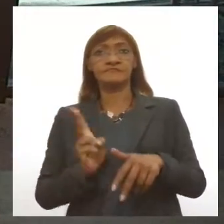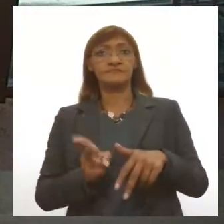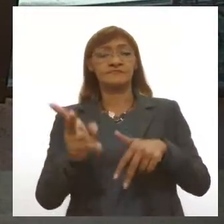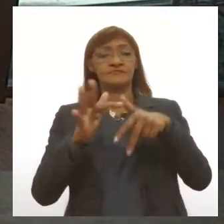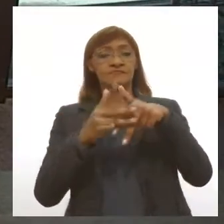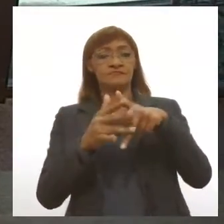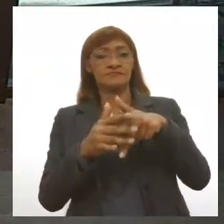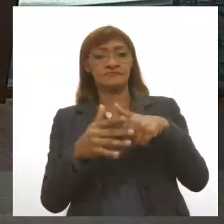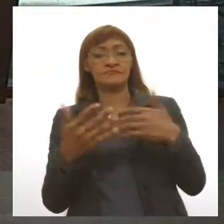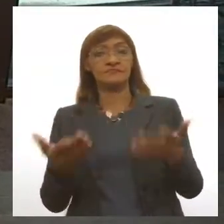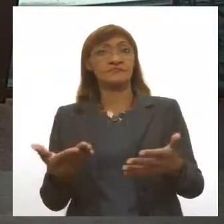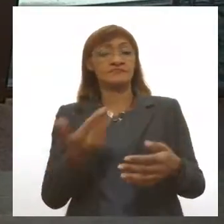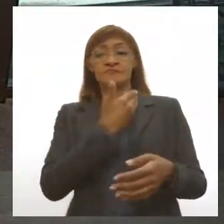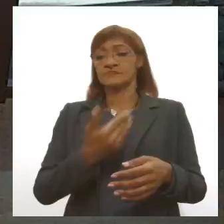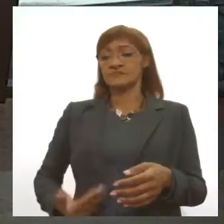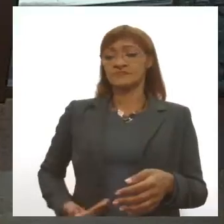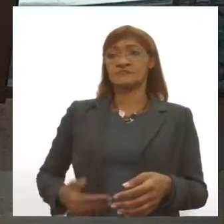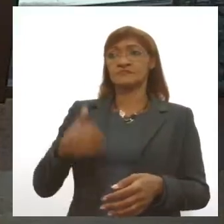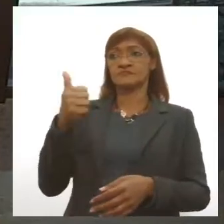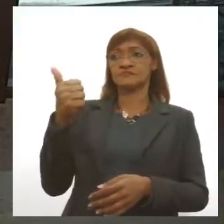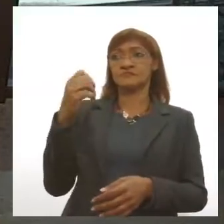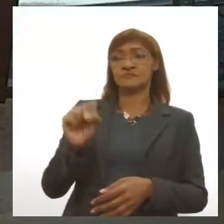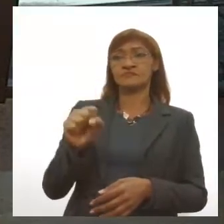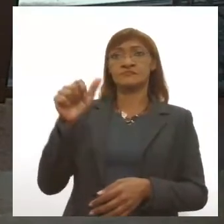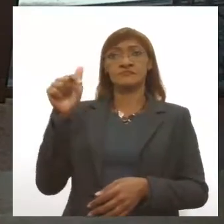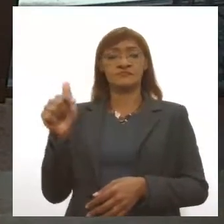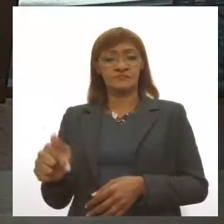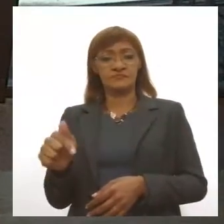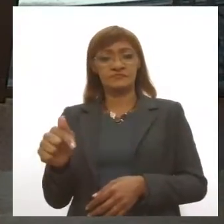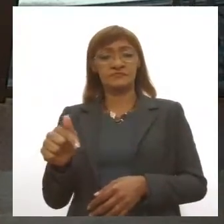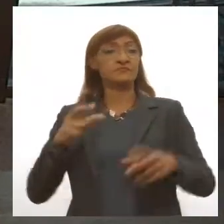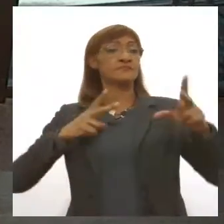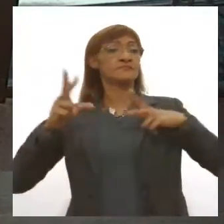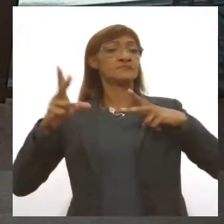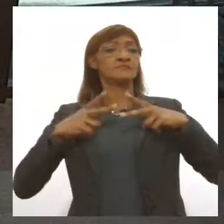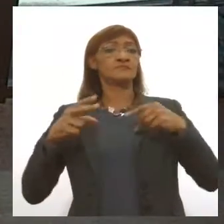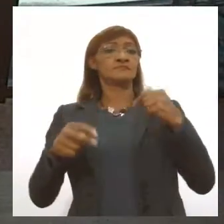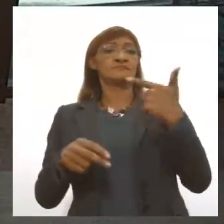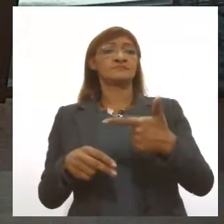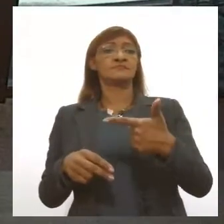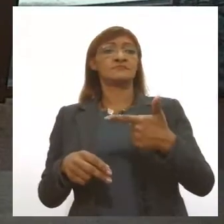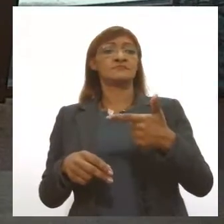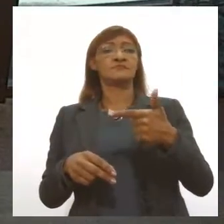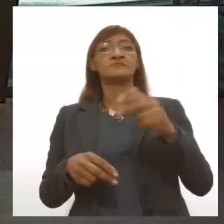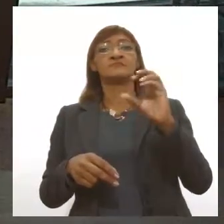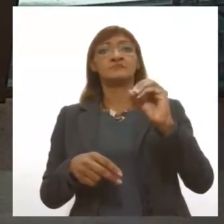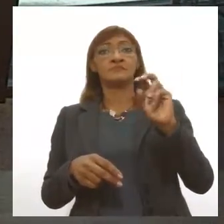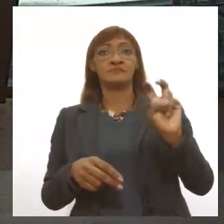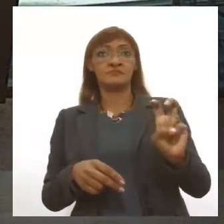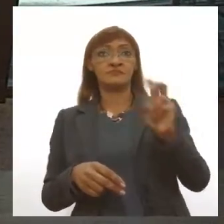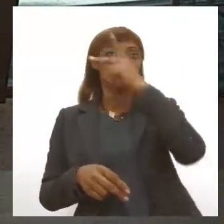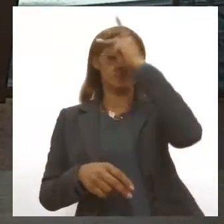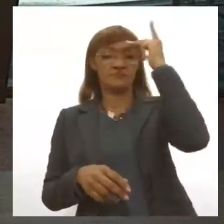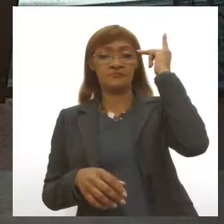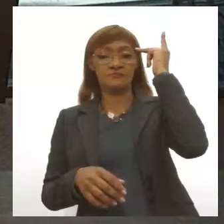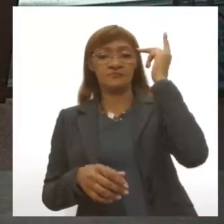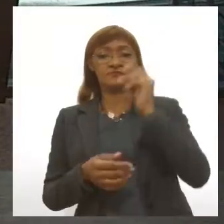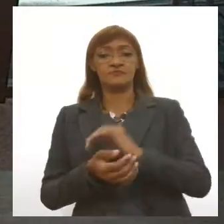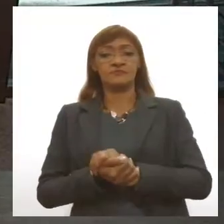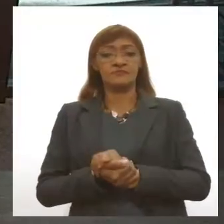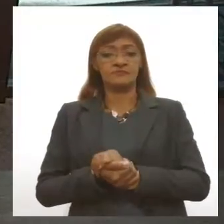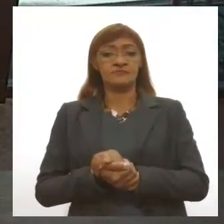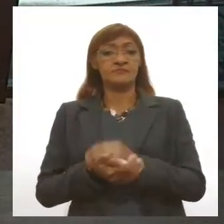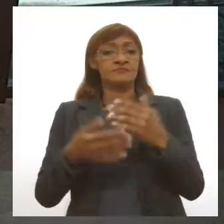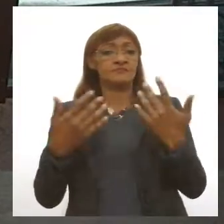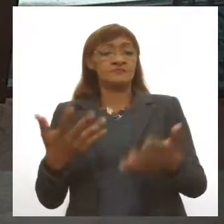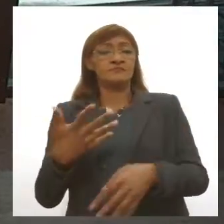sendo que no serviço público são 187 e no privado são 205 pessoas. Em relação à vacinação,